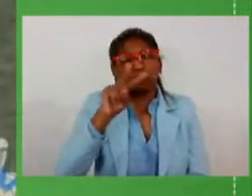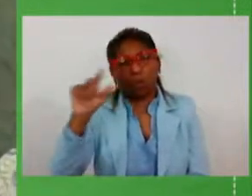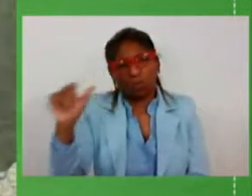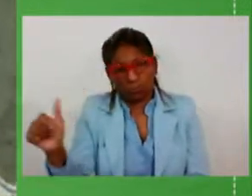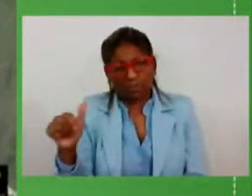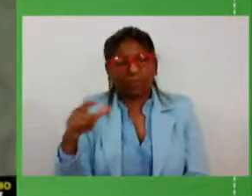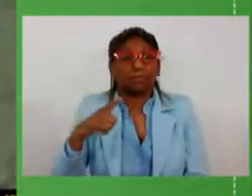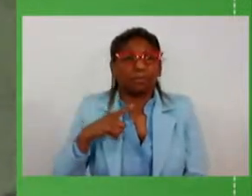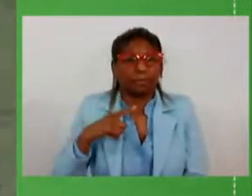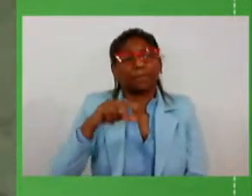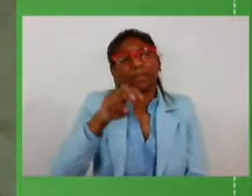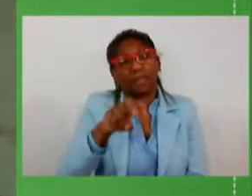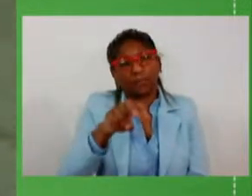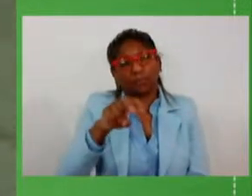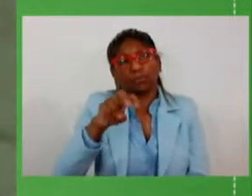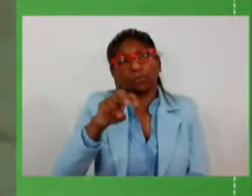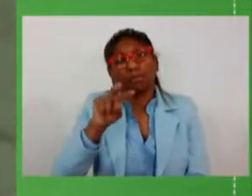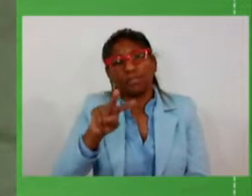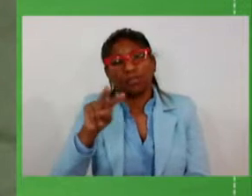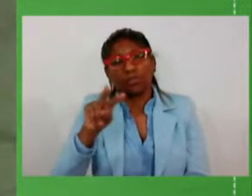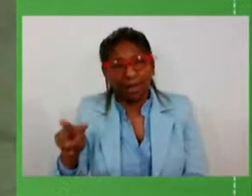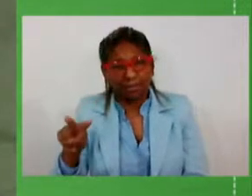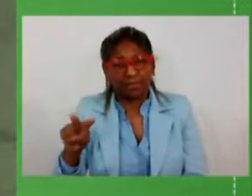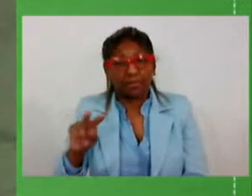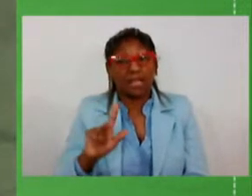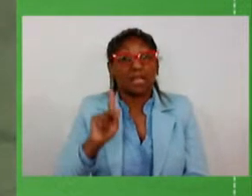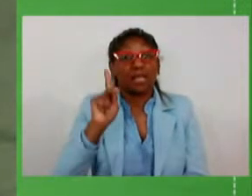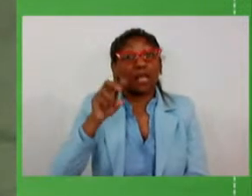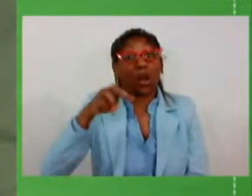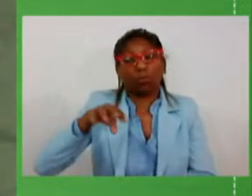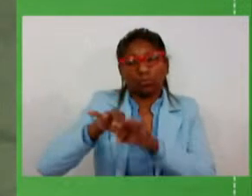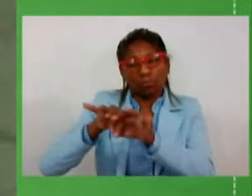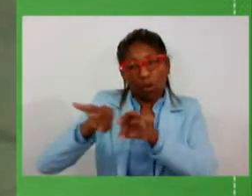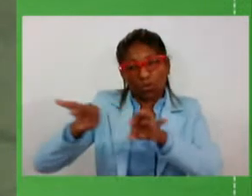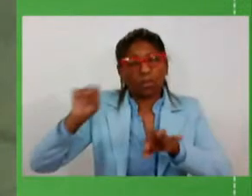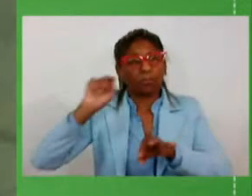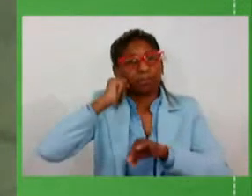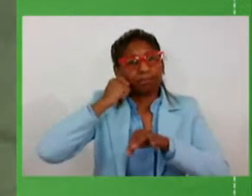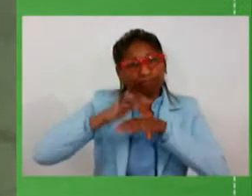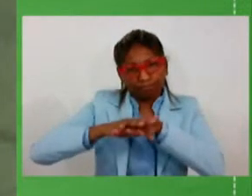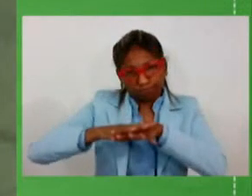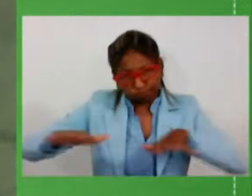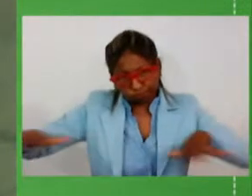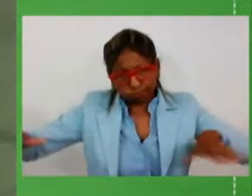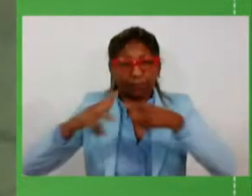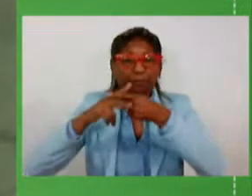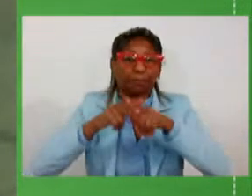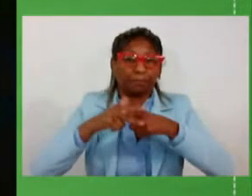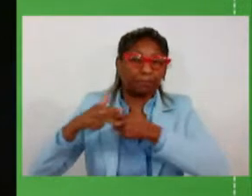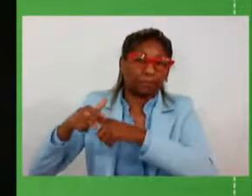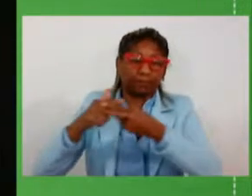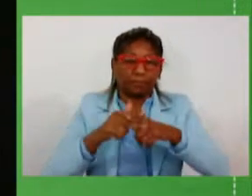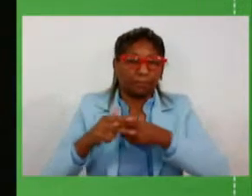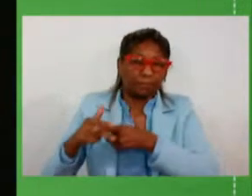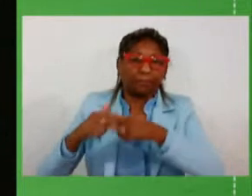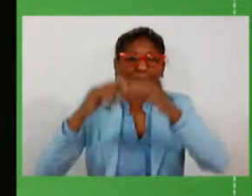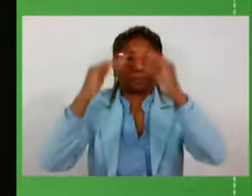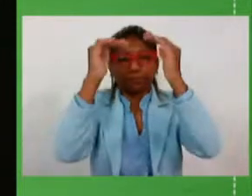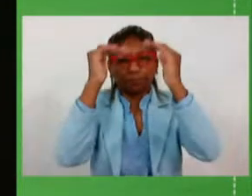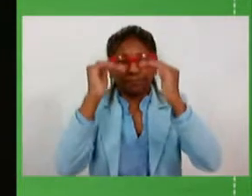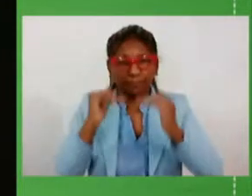523 quilômetros aqui projetados de recuperação das rodovias dessa região